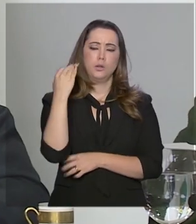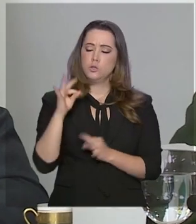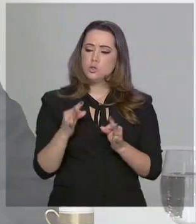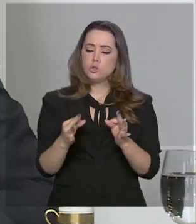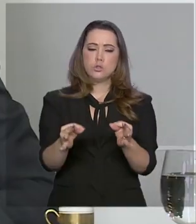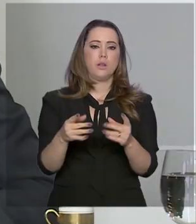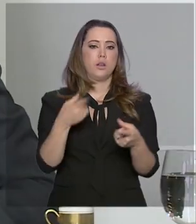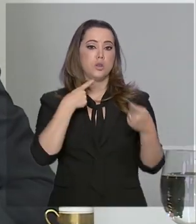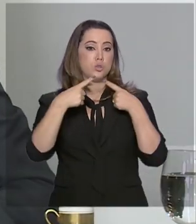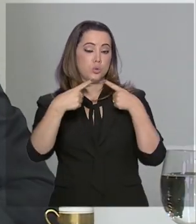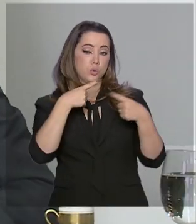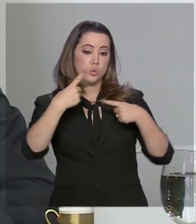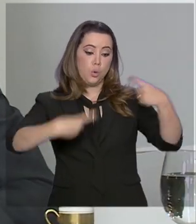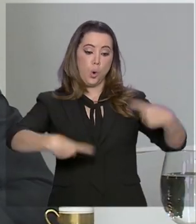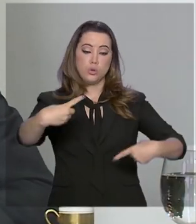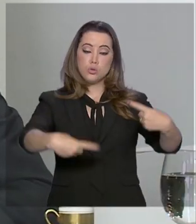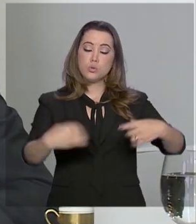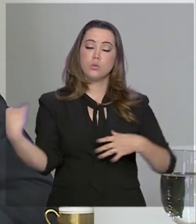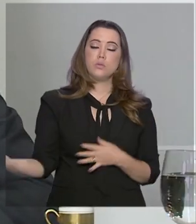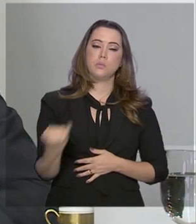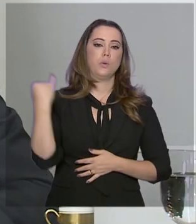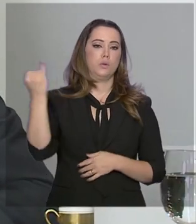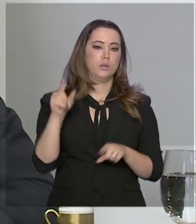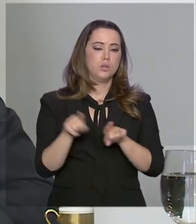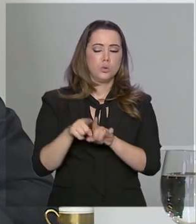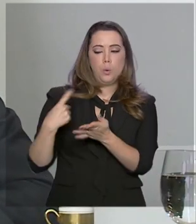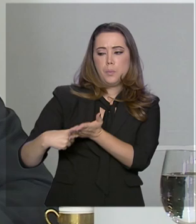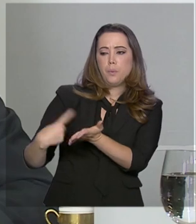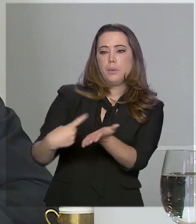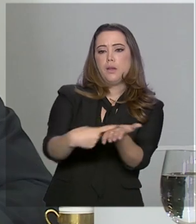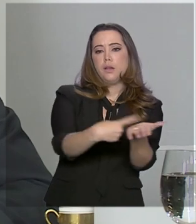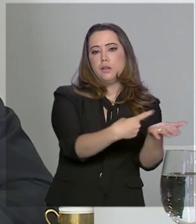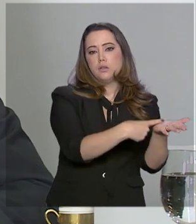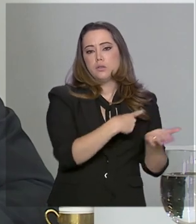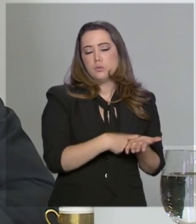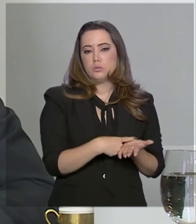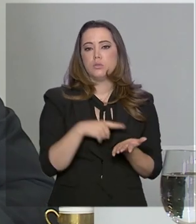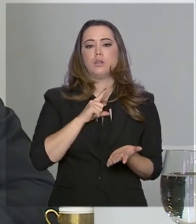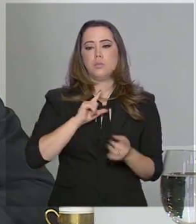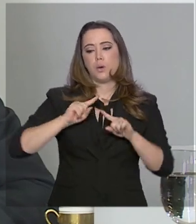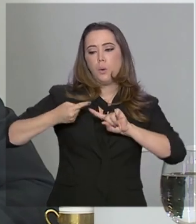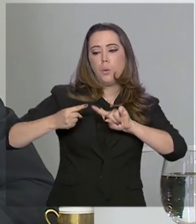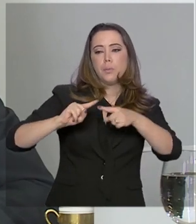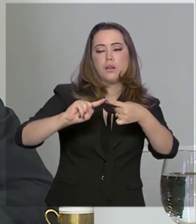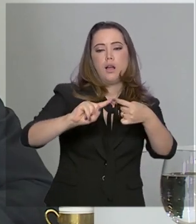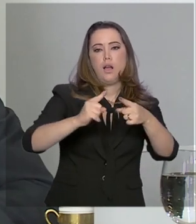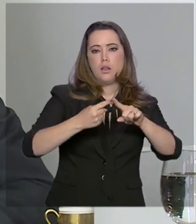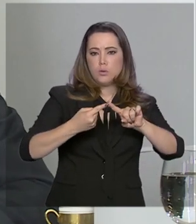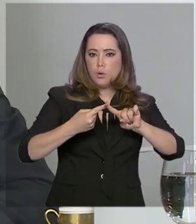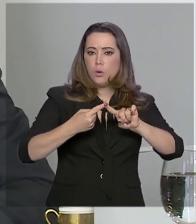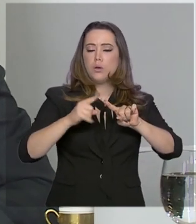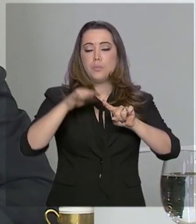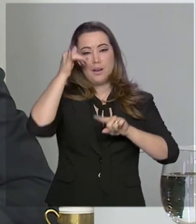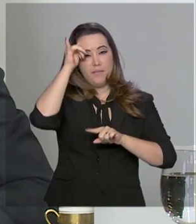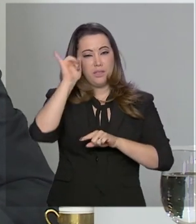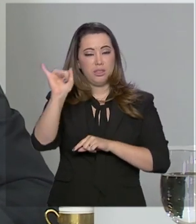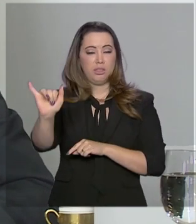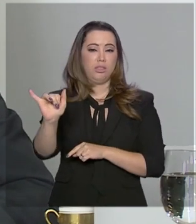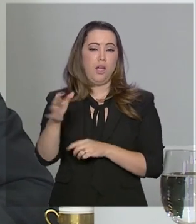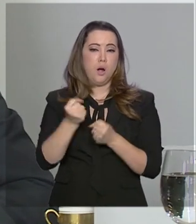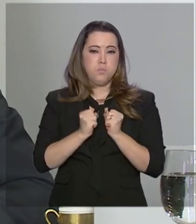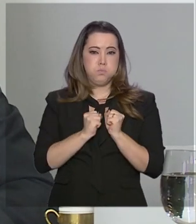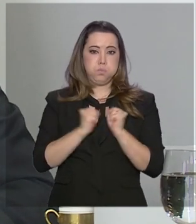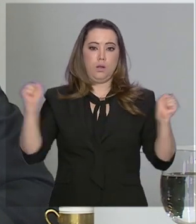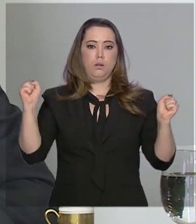discussões. Nessa agenda, também estamos sintonizados no que diz respeito ao combate ao terrorismo e ao